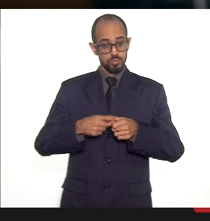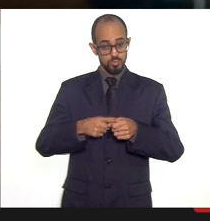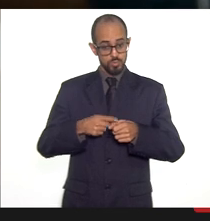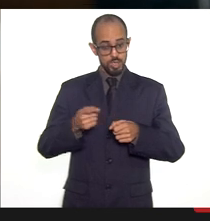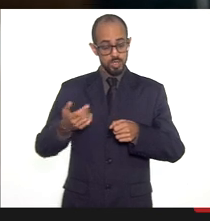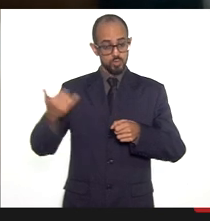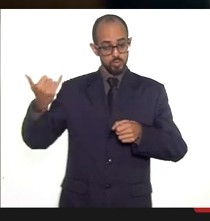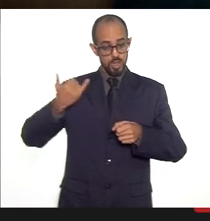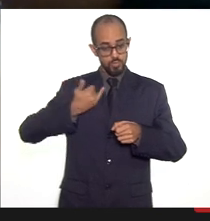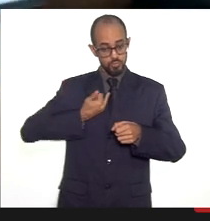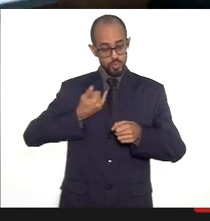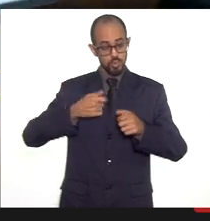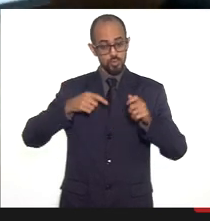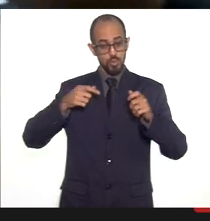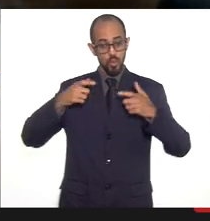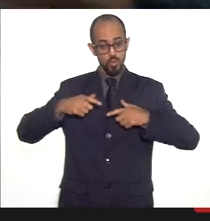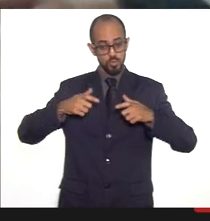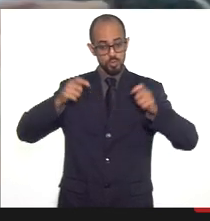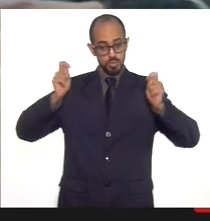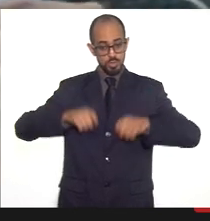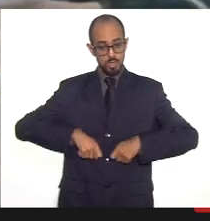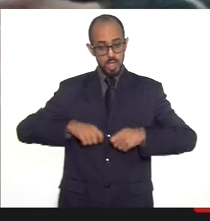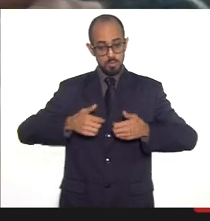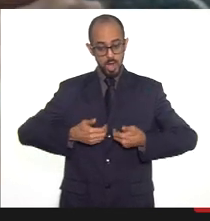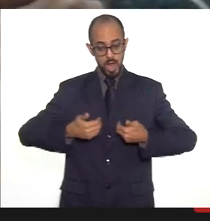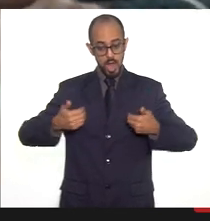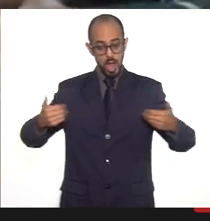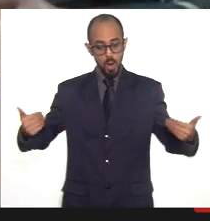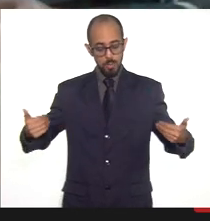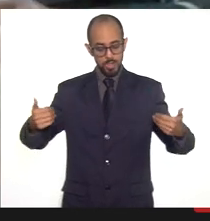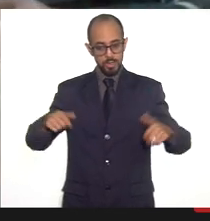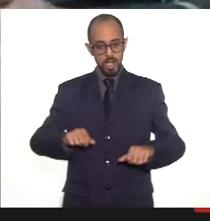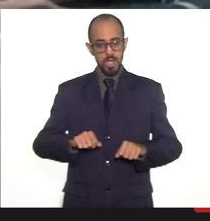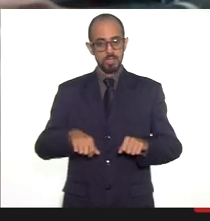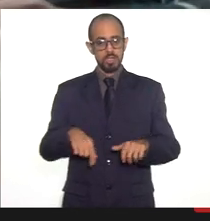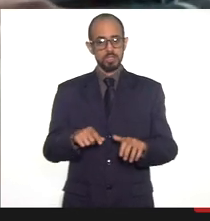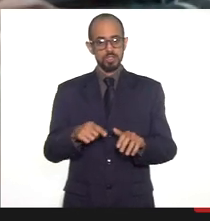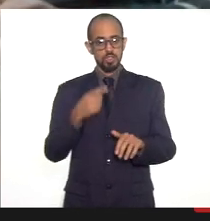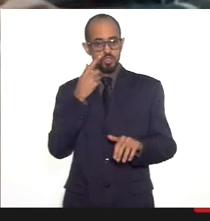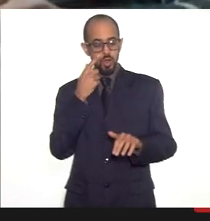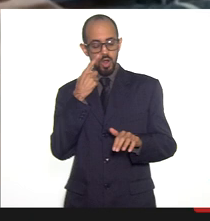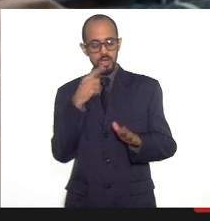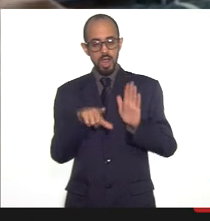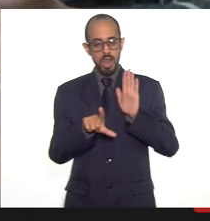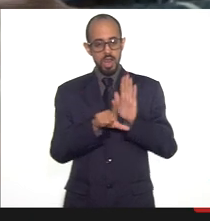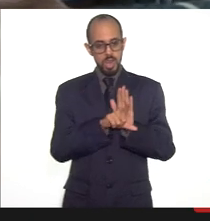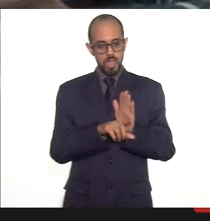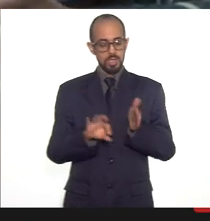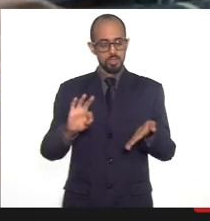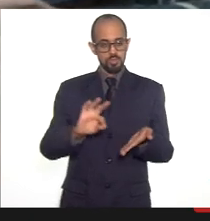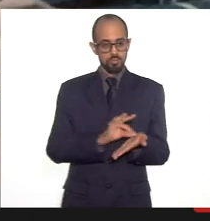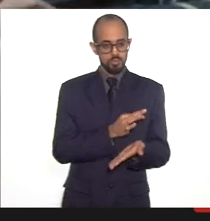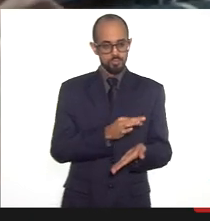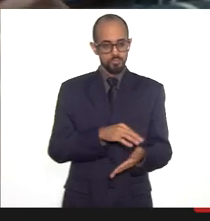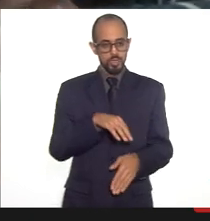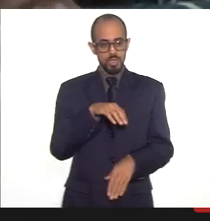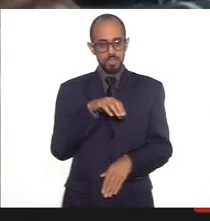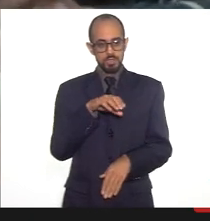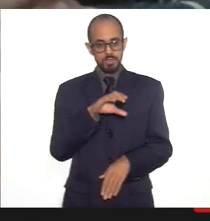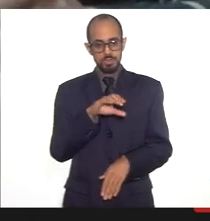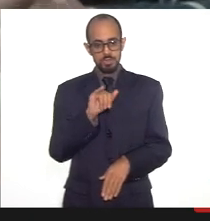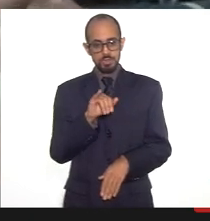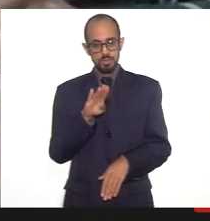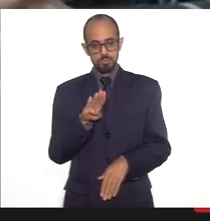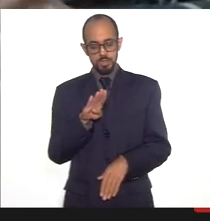eles conseguem ampliar de UTI submetem a regulação estadual e a gente automaticamente pactua na CIB não necessariamente